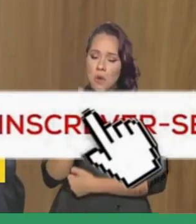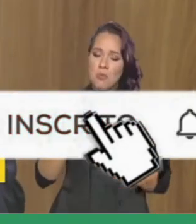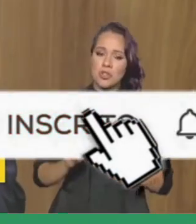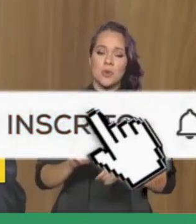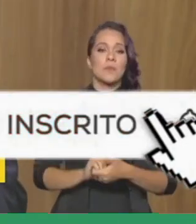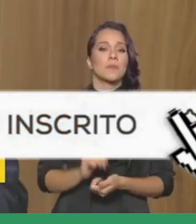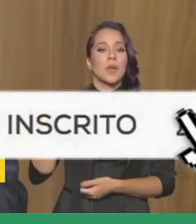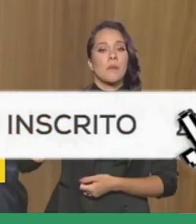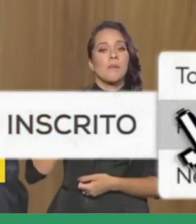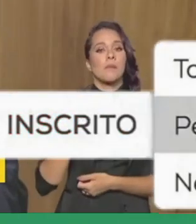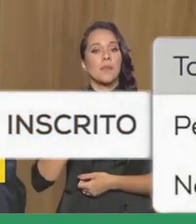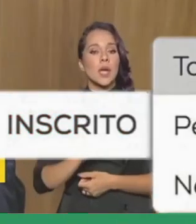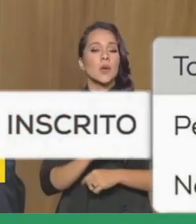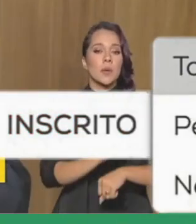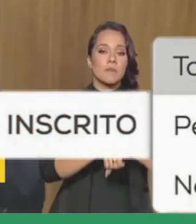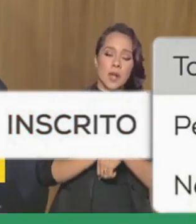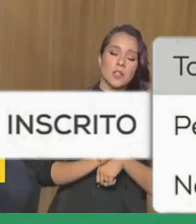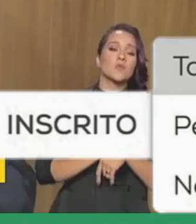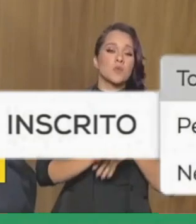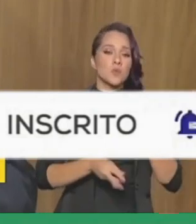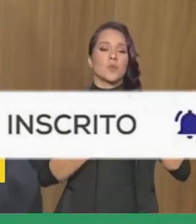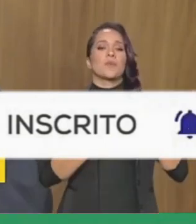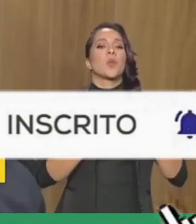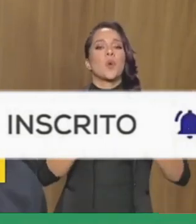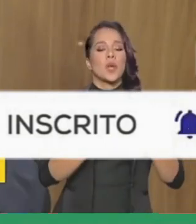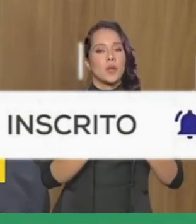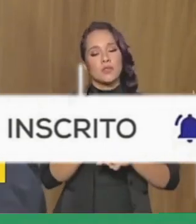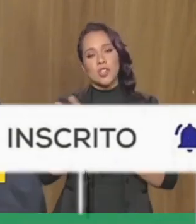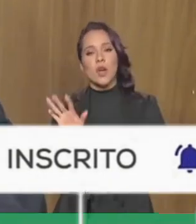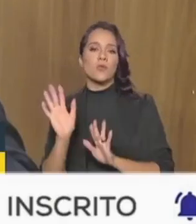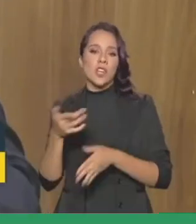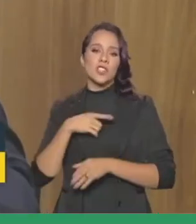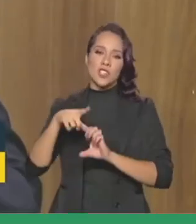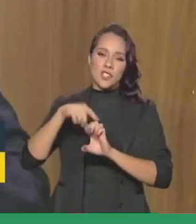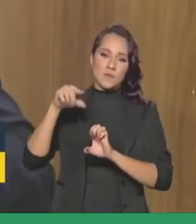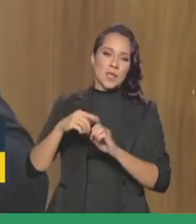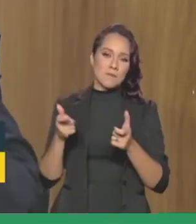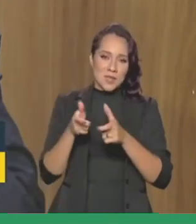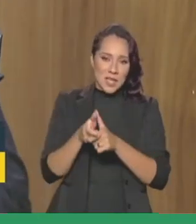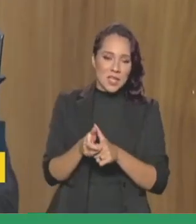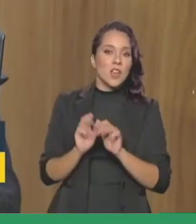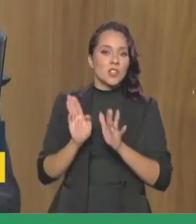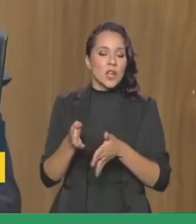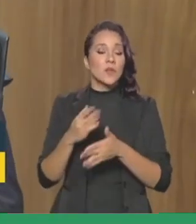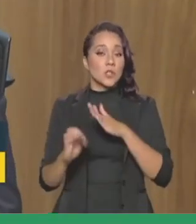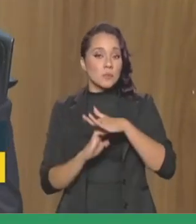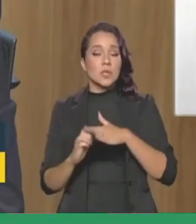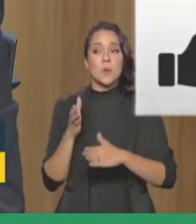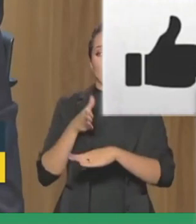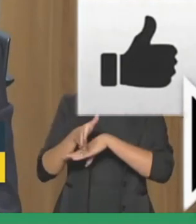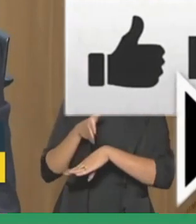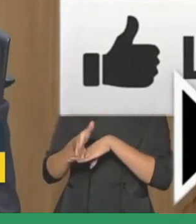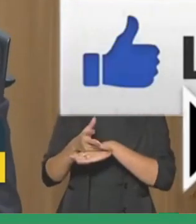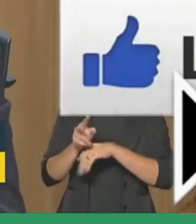na modalidade consignado, vem se somar ao microcrédito produtivo, mais uma ferramenta de acesso